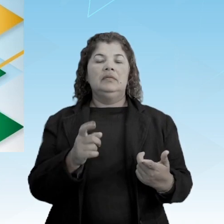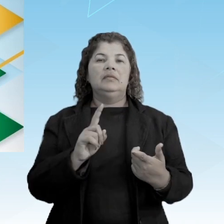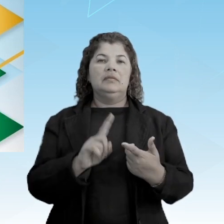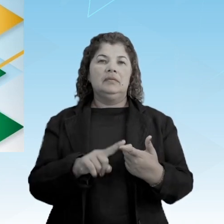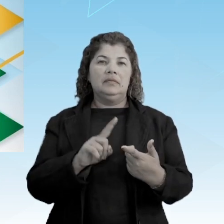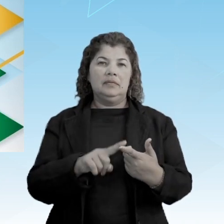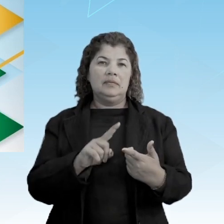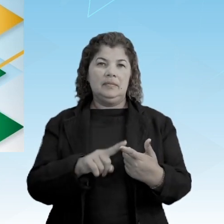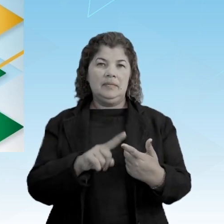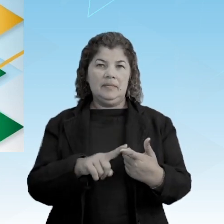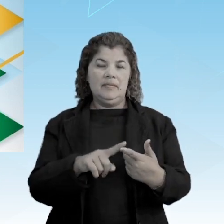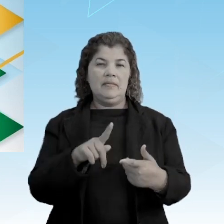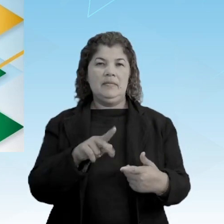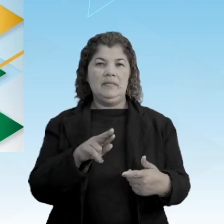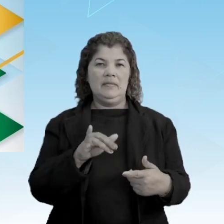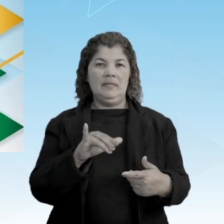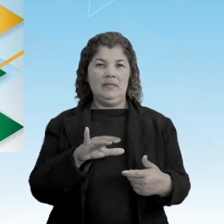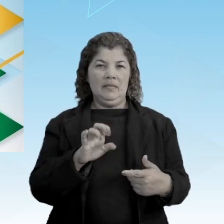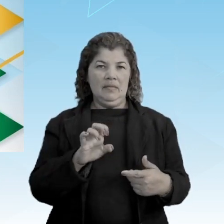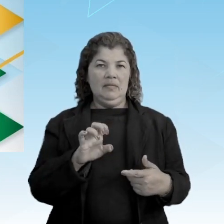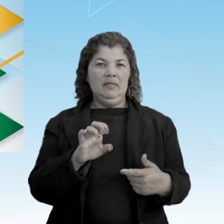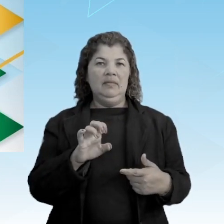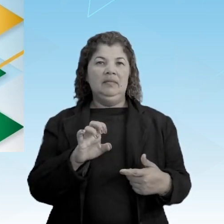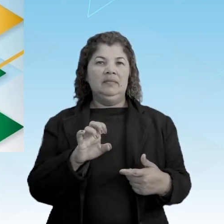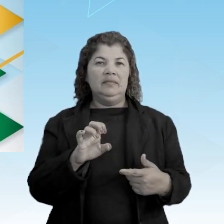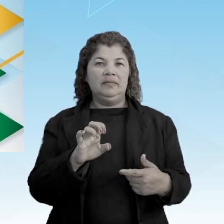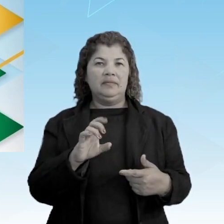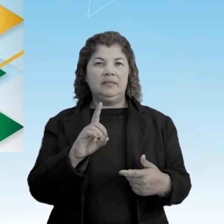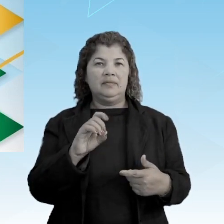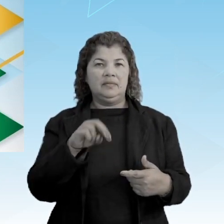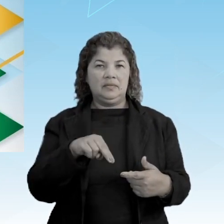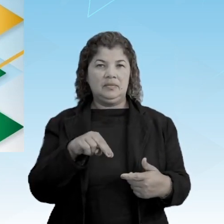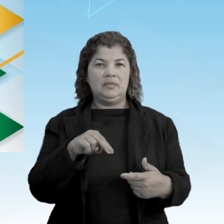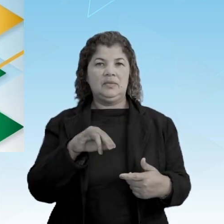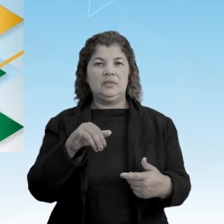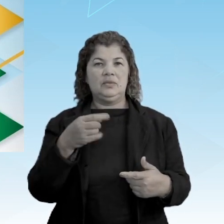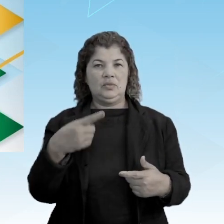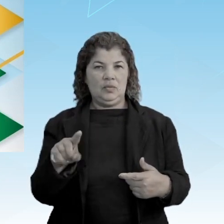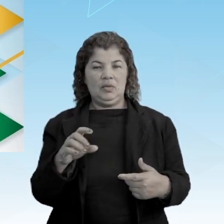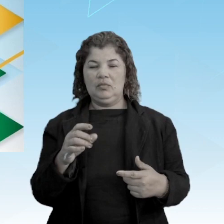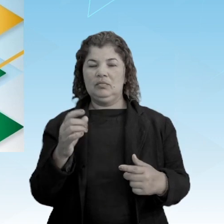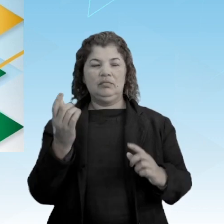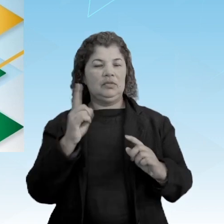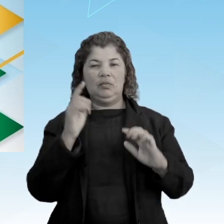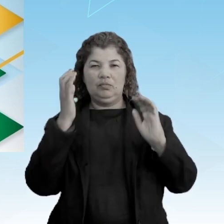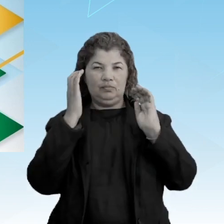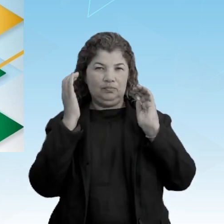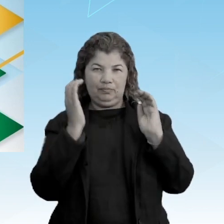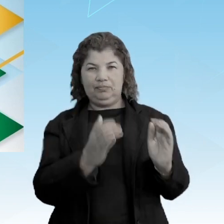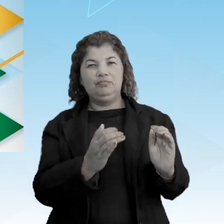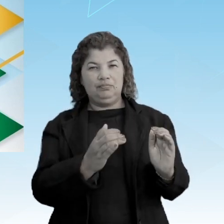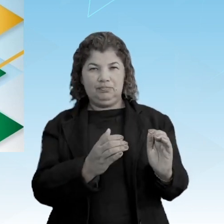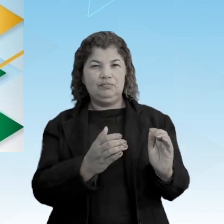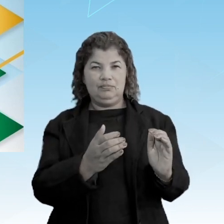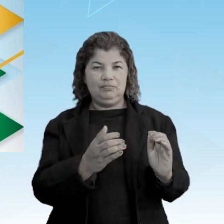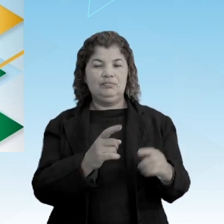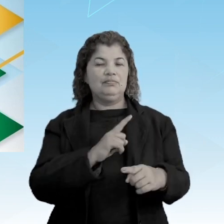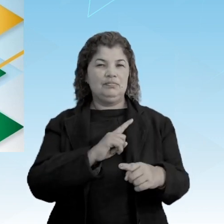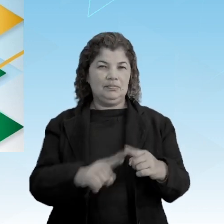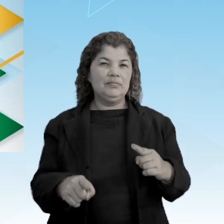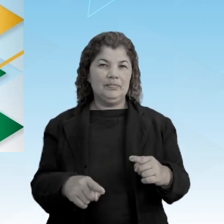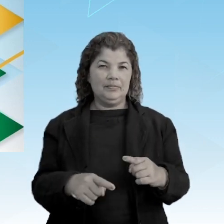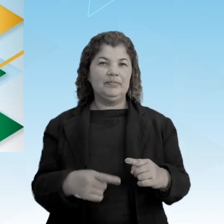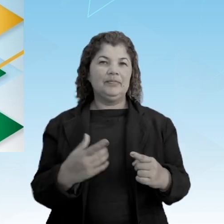português, Dom João, desobedeceu a essa proibição.